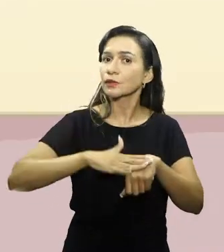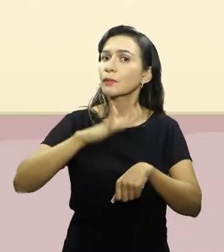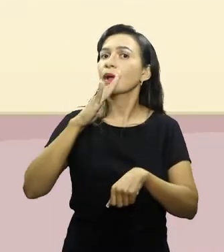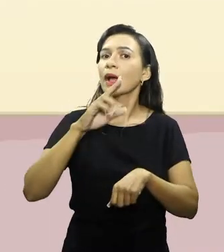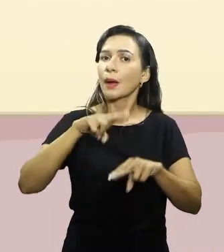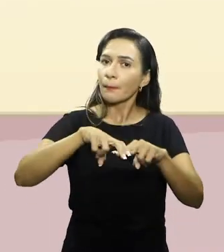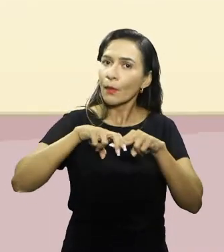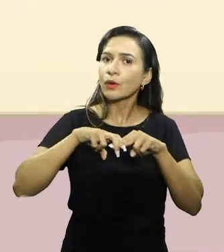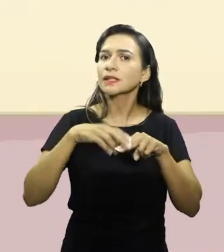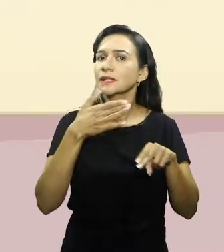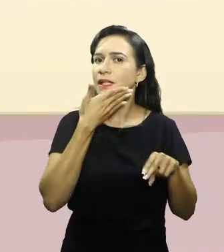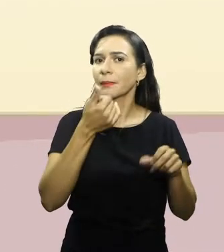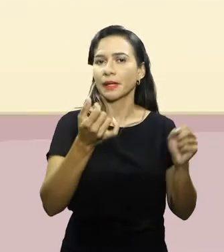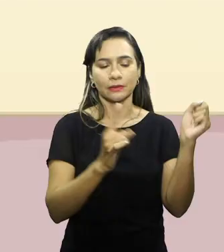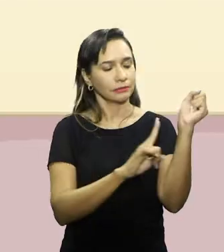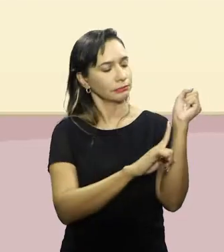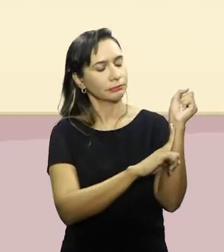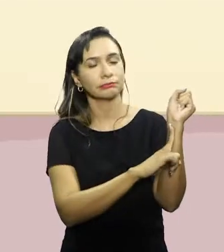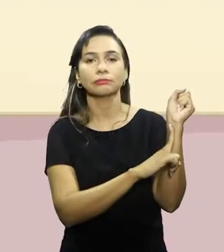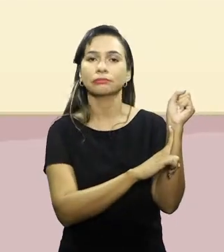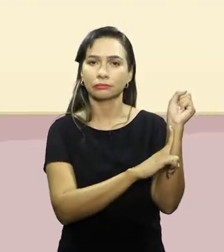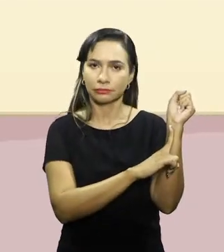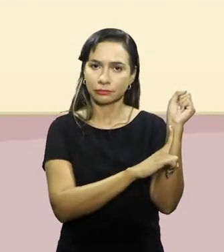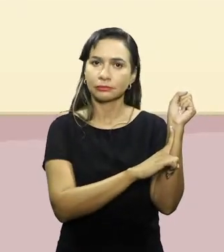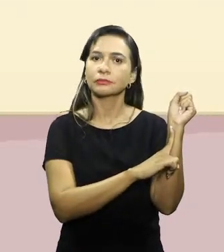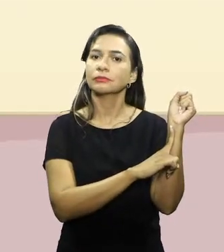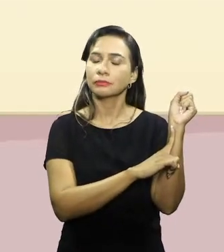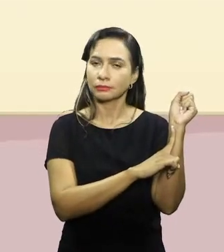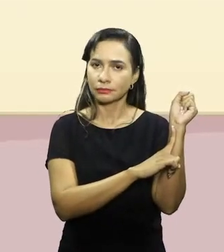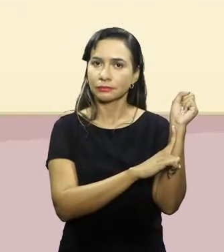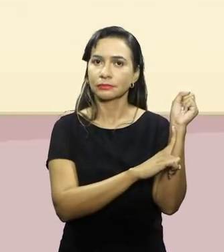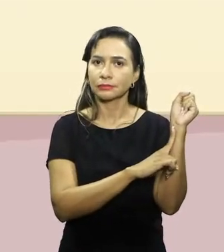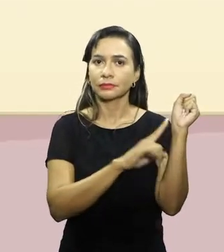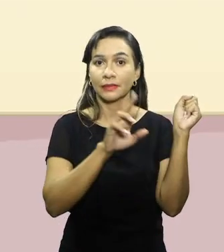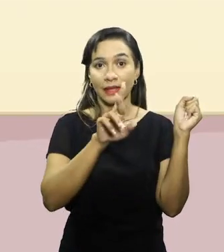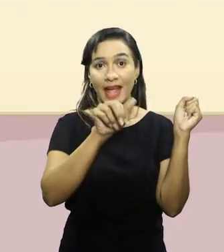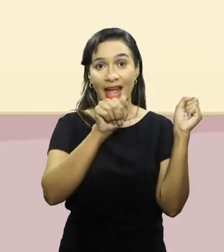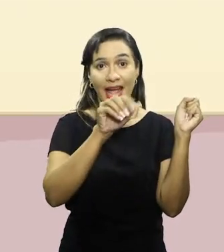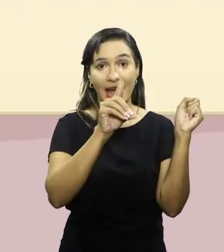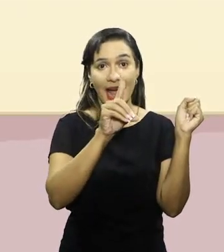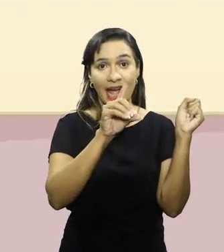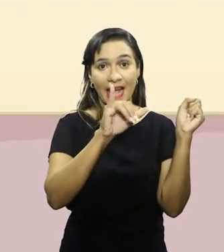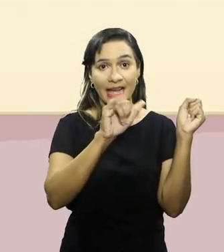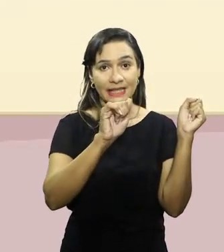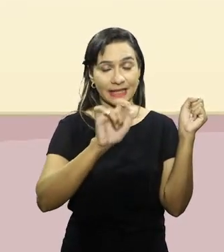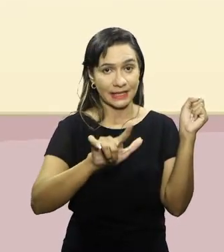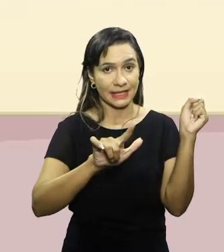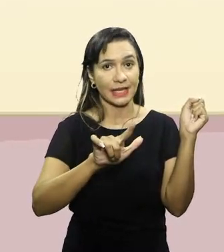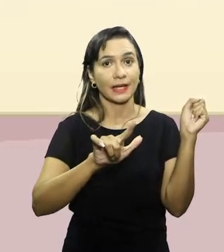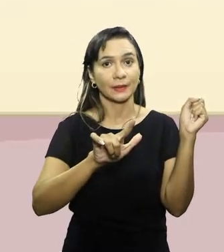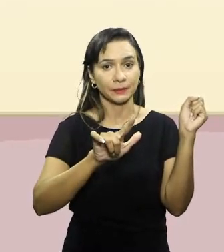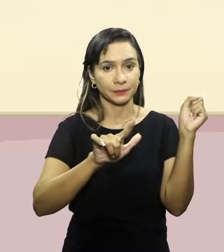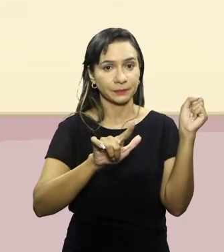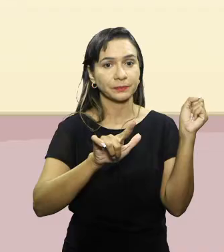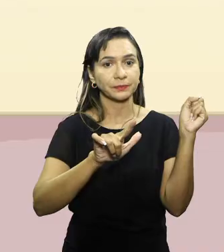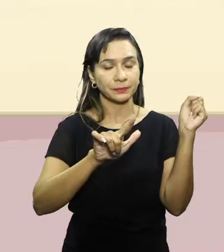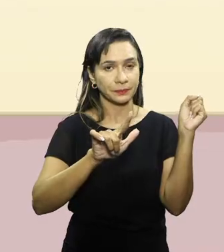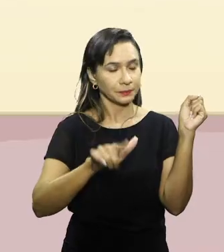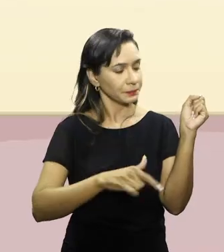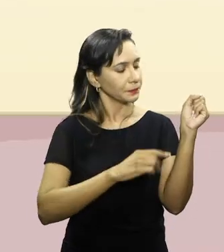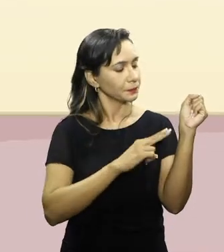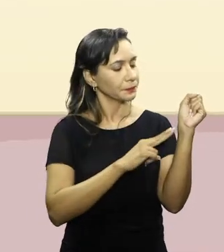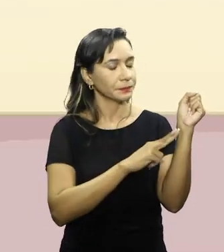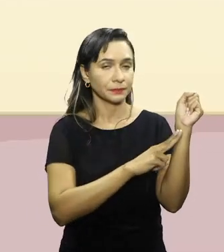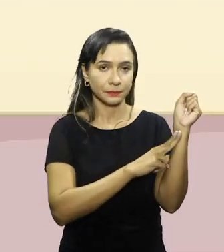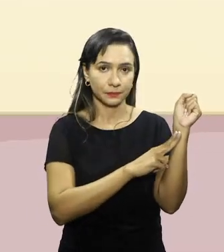palpamos nas artérias, certo? Nesse caso, a artéria radial posiciona os dois dedos, indicador e médio, em cima